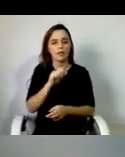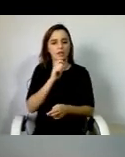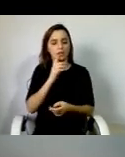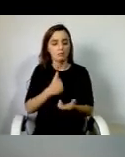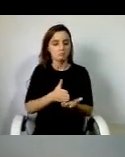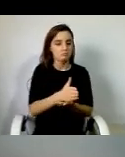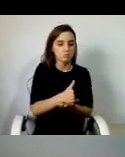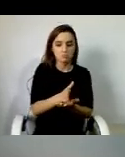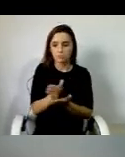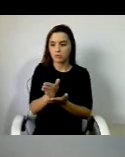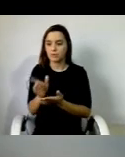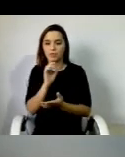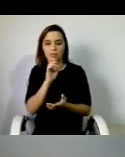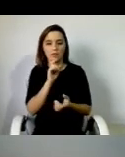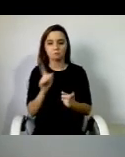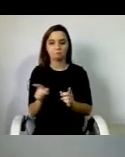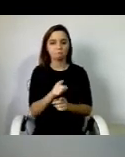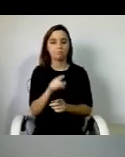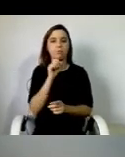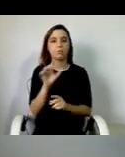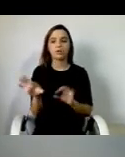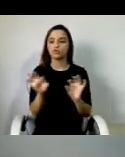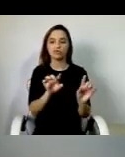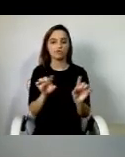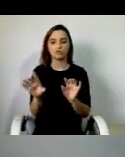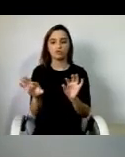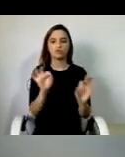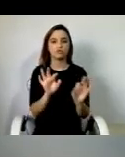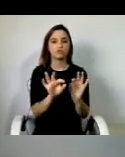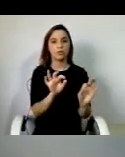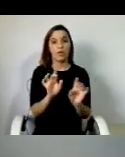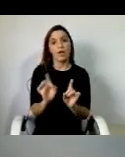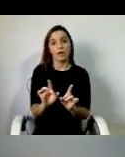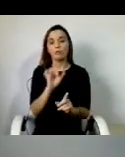a possibilidade de escolha de vários caminhos e não ter a